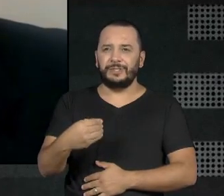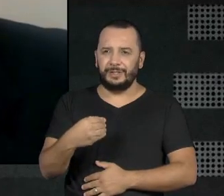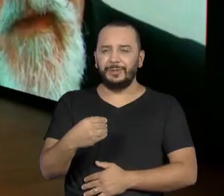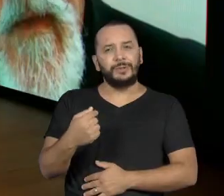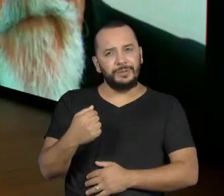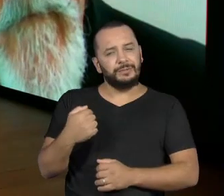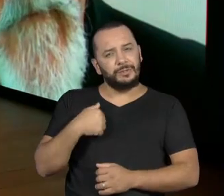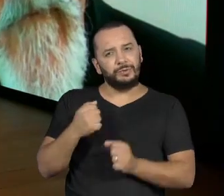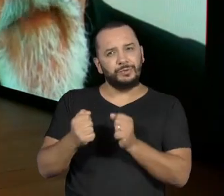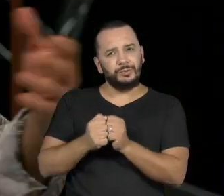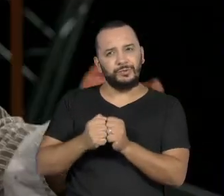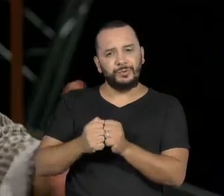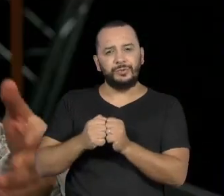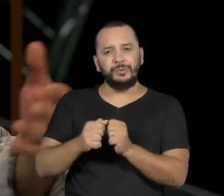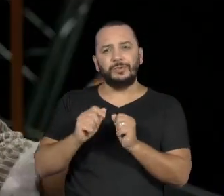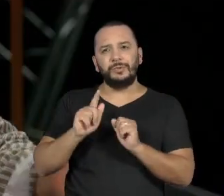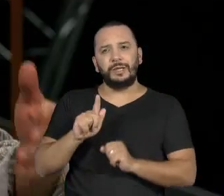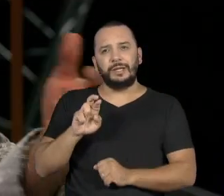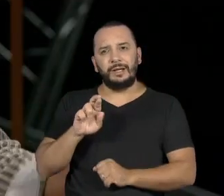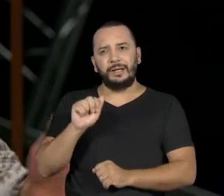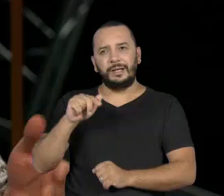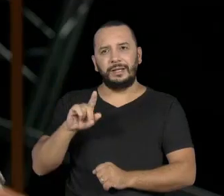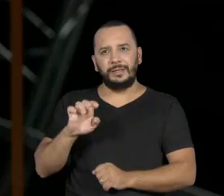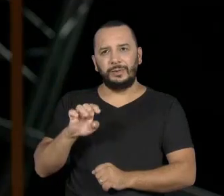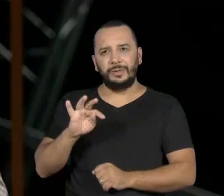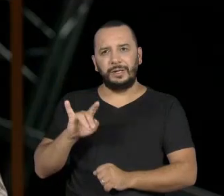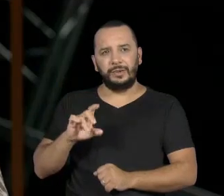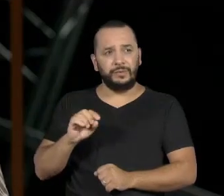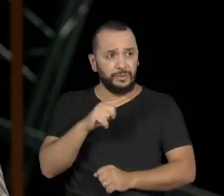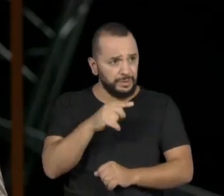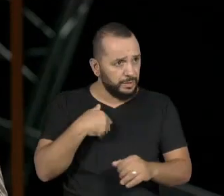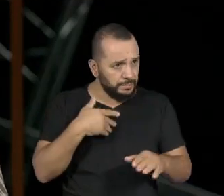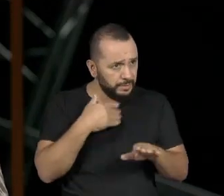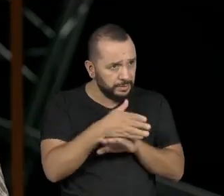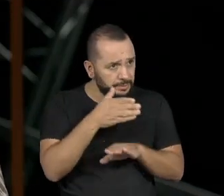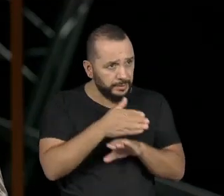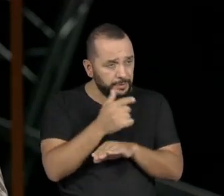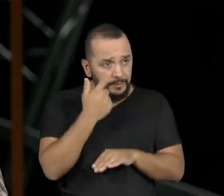Você participava, você acompanhava essas atividades deles?